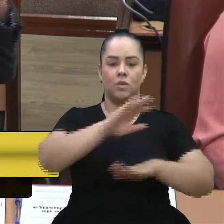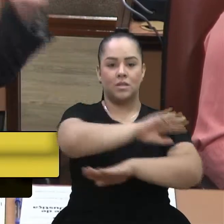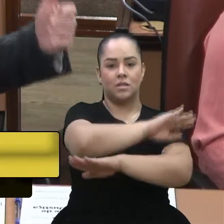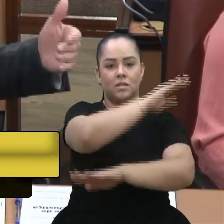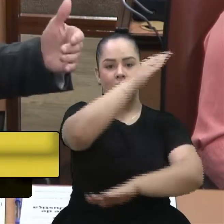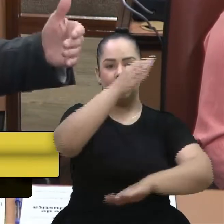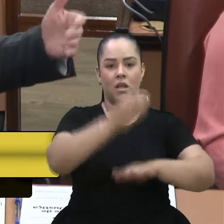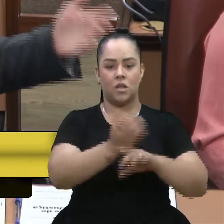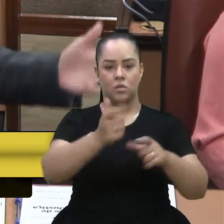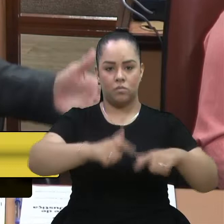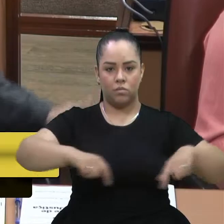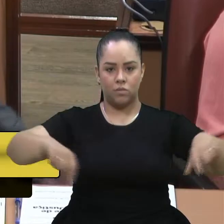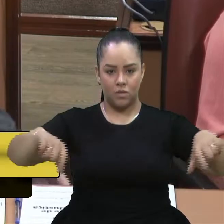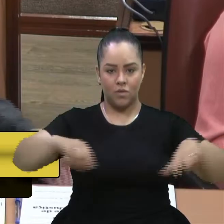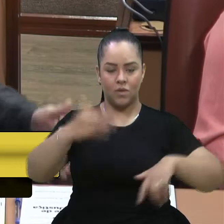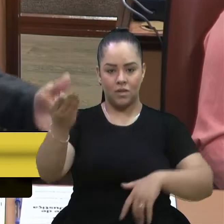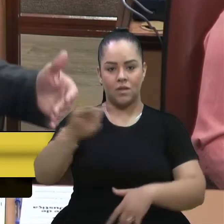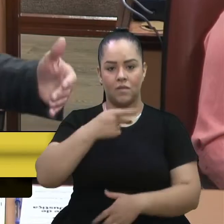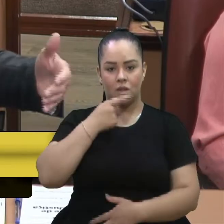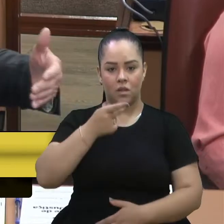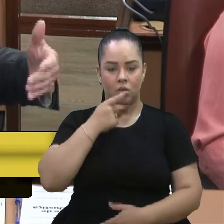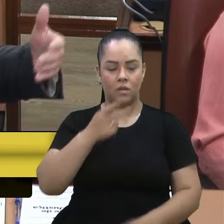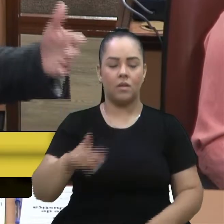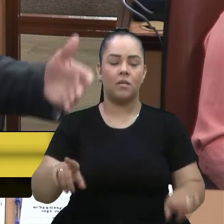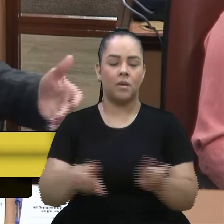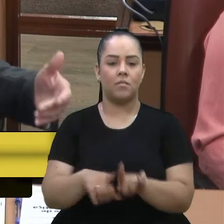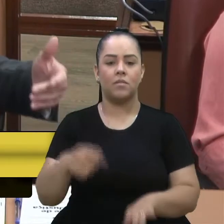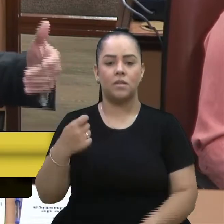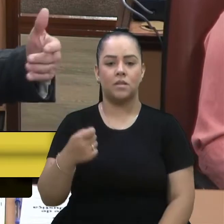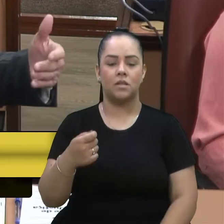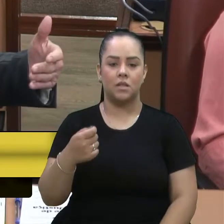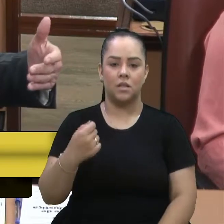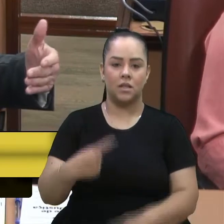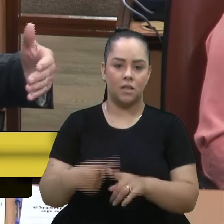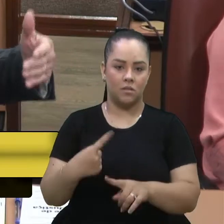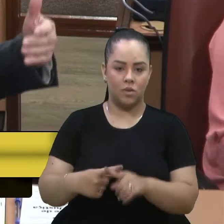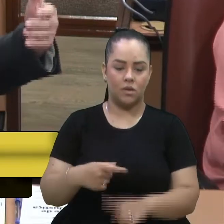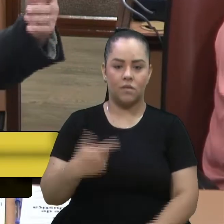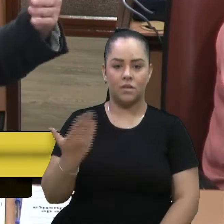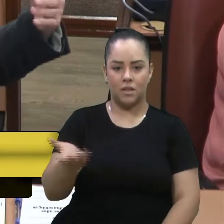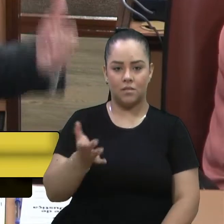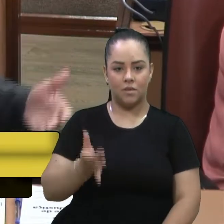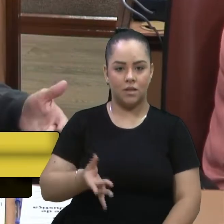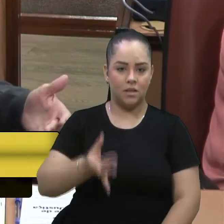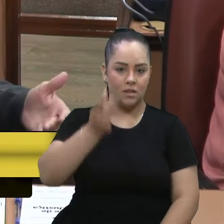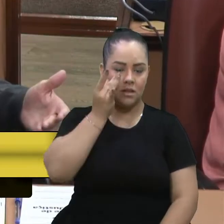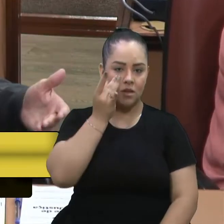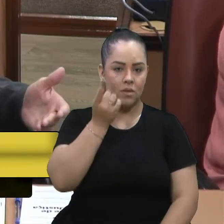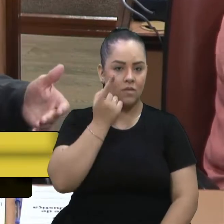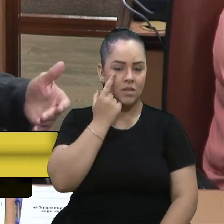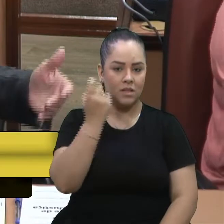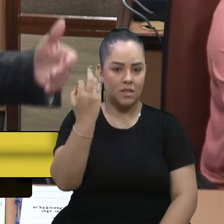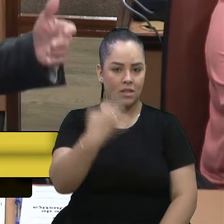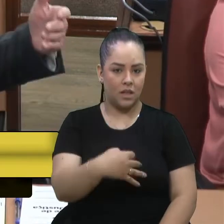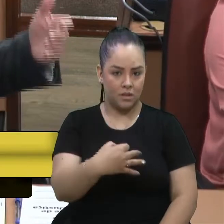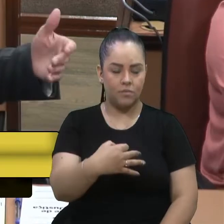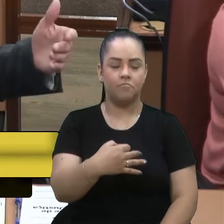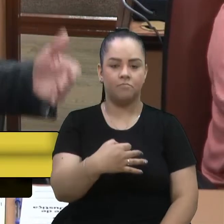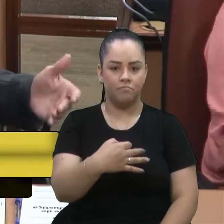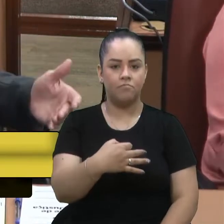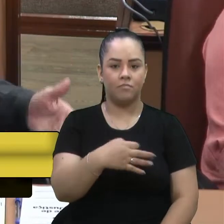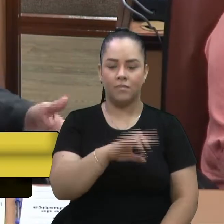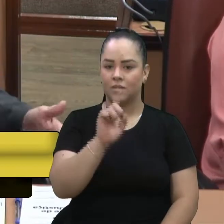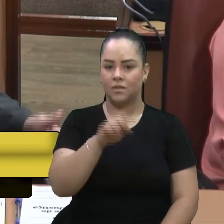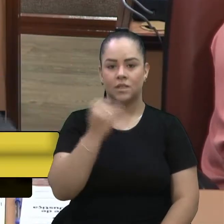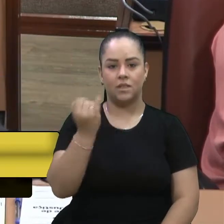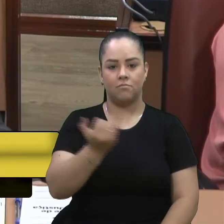você ratificou de que presenciou que elas estão adequadas. Isso é um aspecto